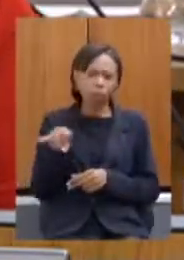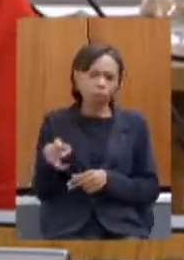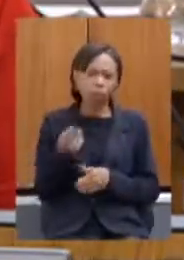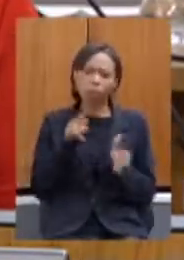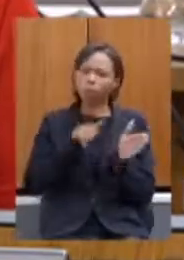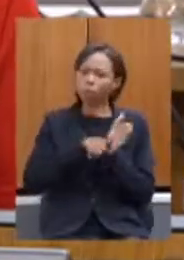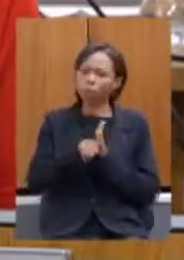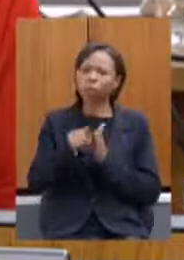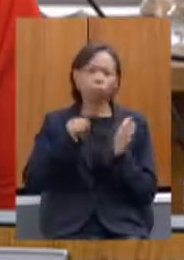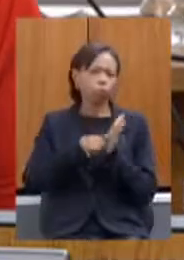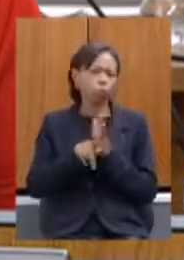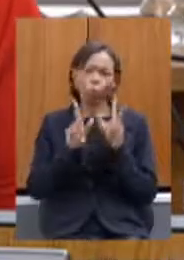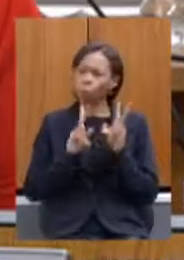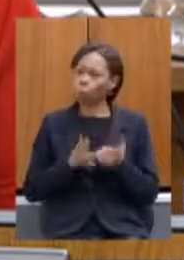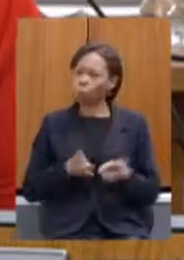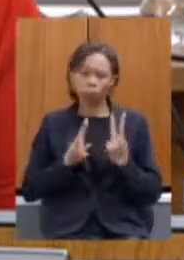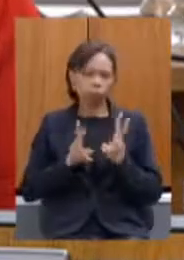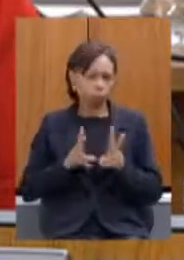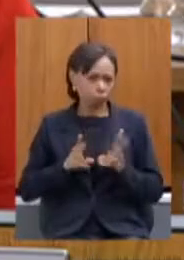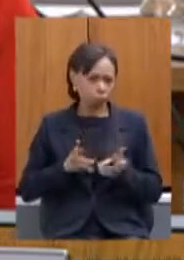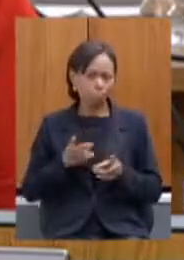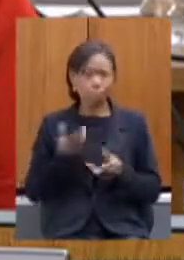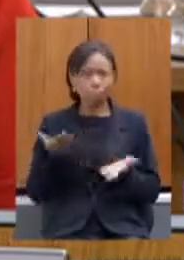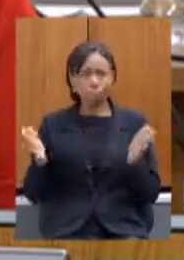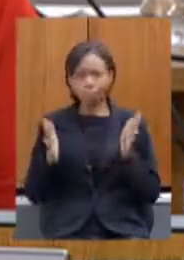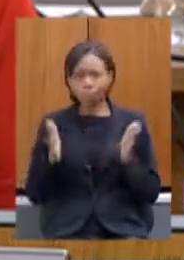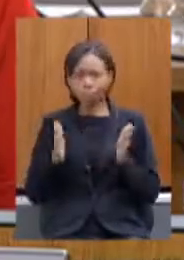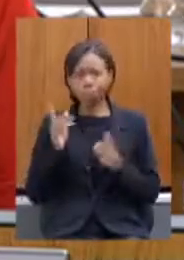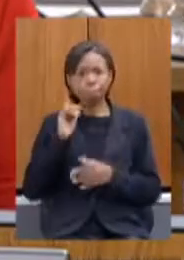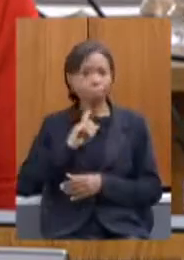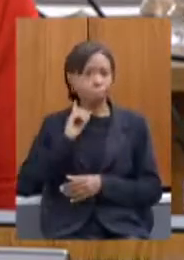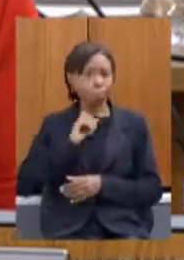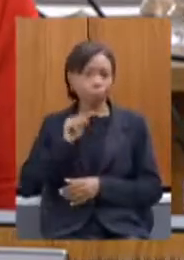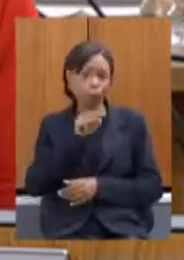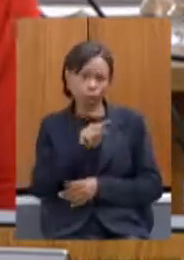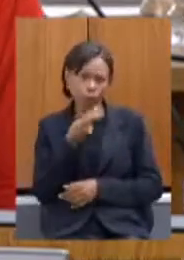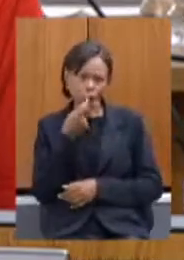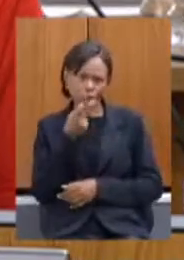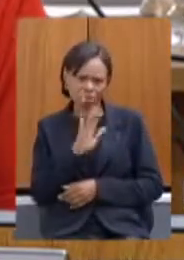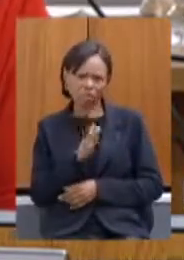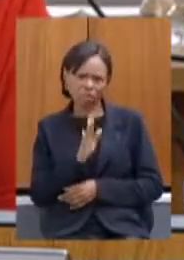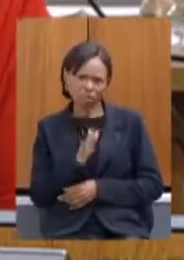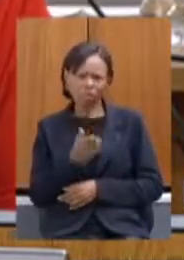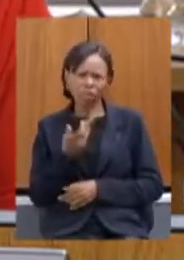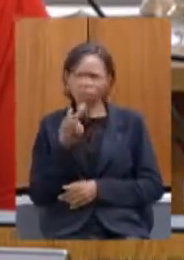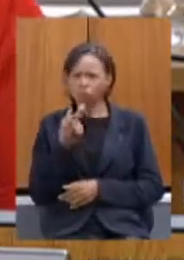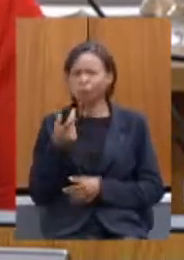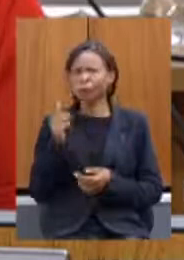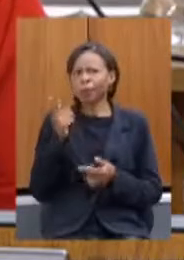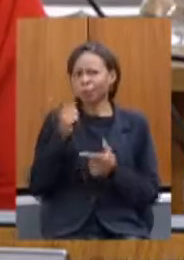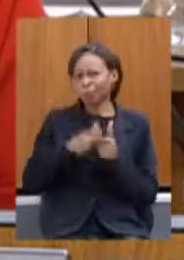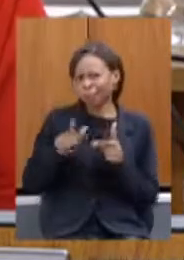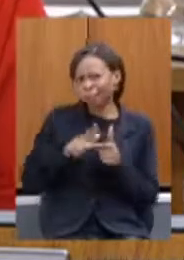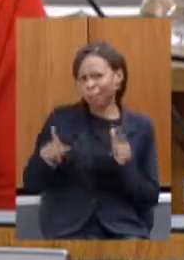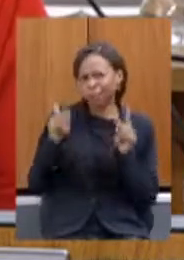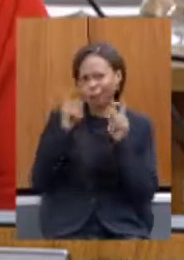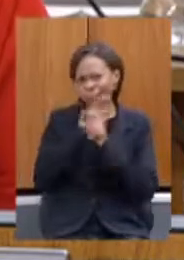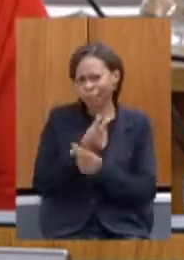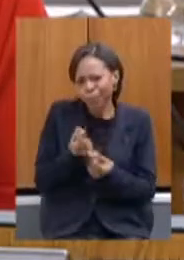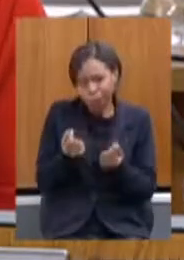pergunta no momento em que Minas Gerais conforme o senhor mesmo apresentou passa por dificuldades financeiras